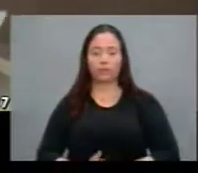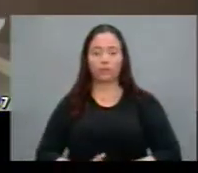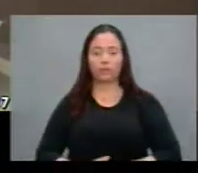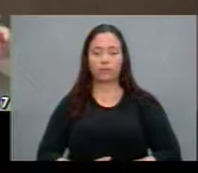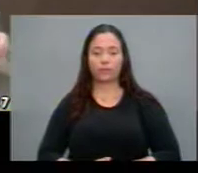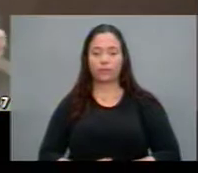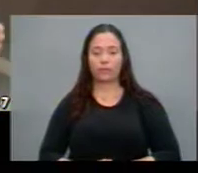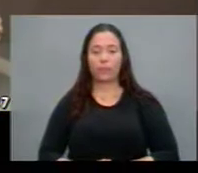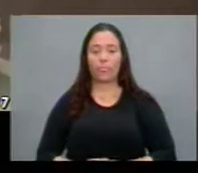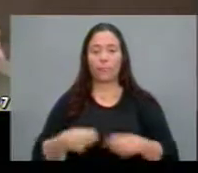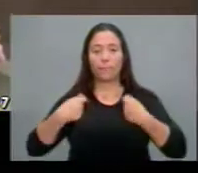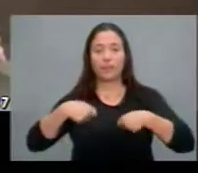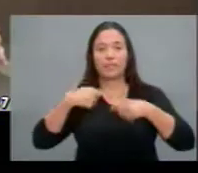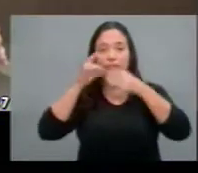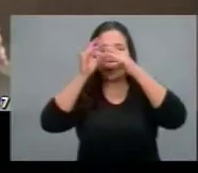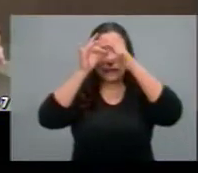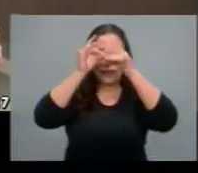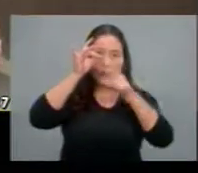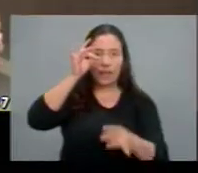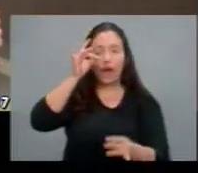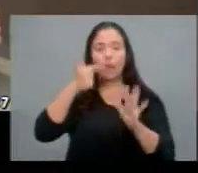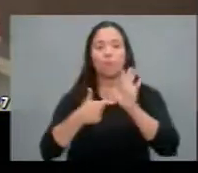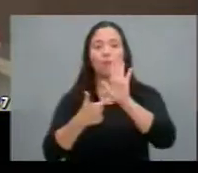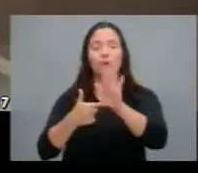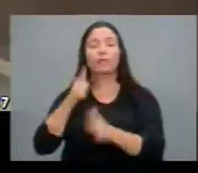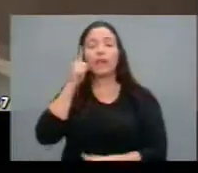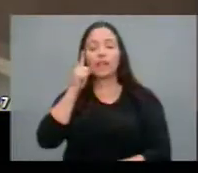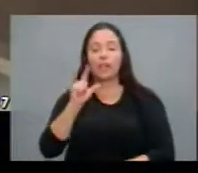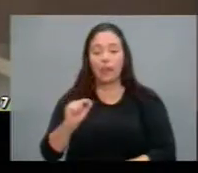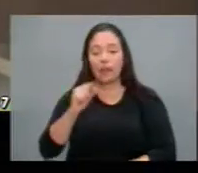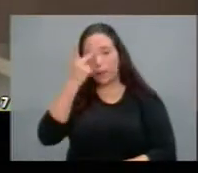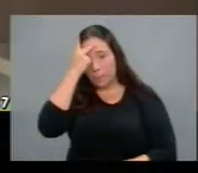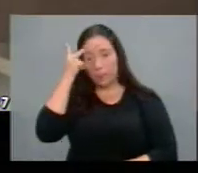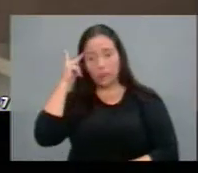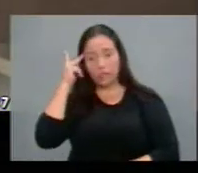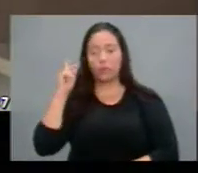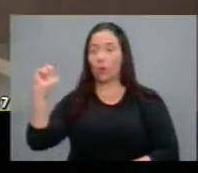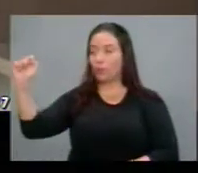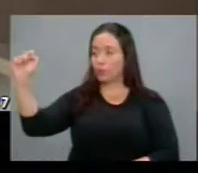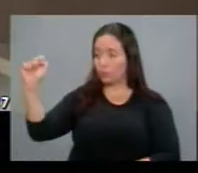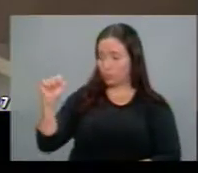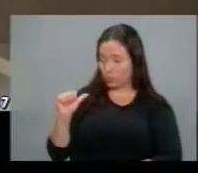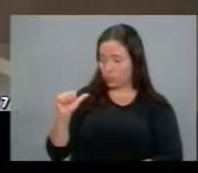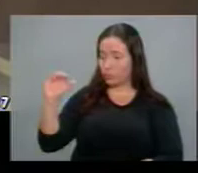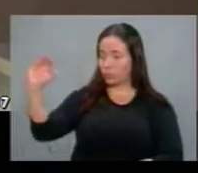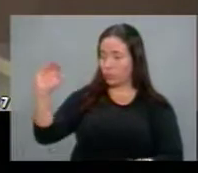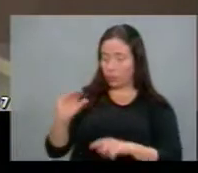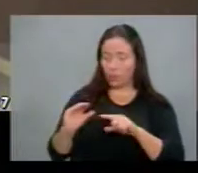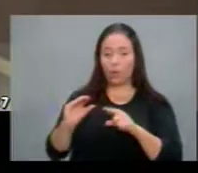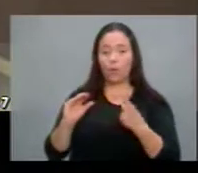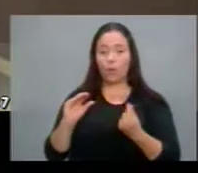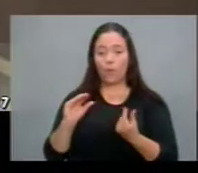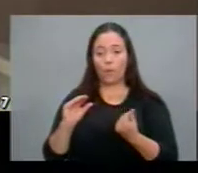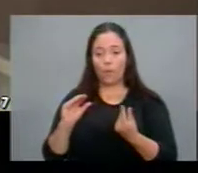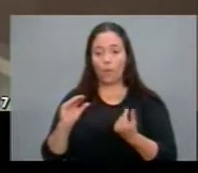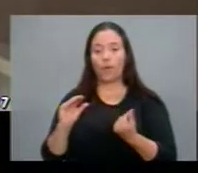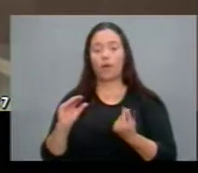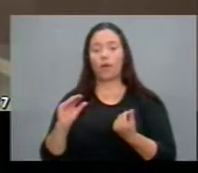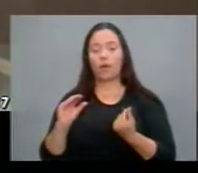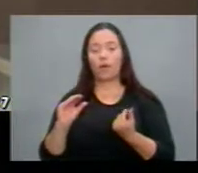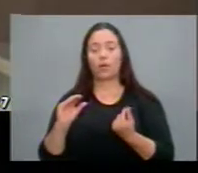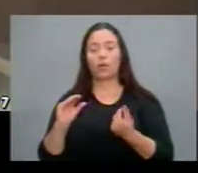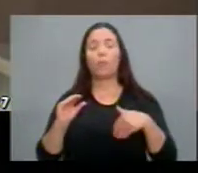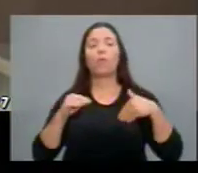Especificando beneficiários, volume empenhado e efetivamente pago, discriminando